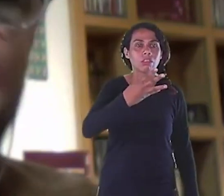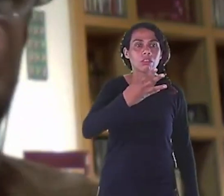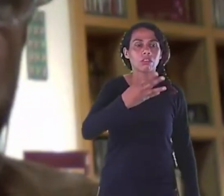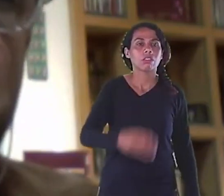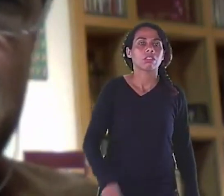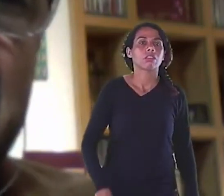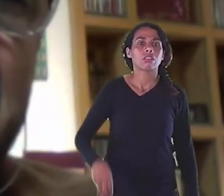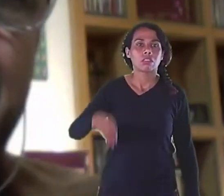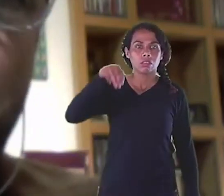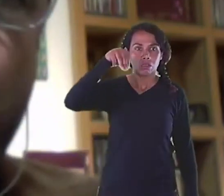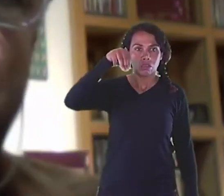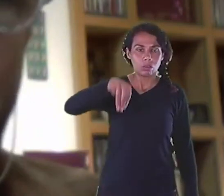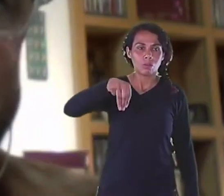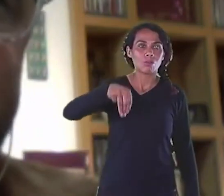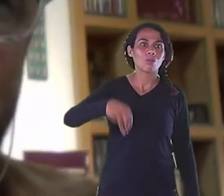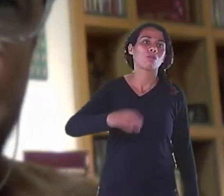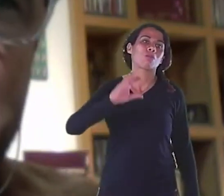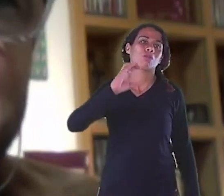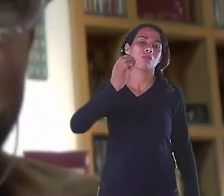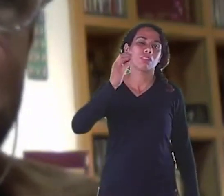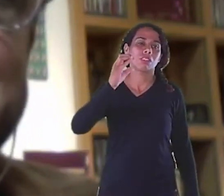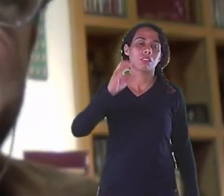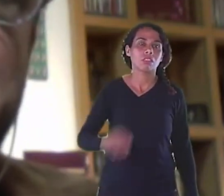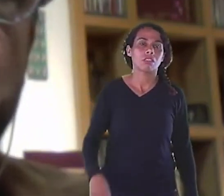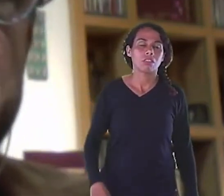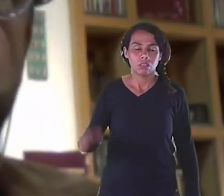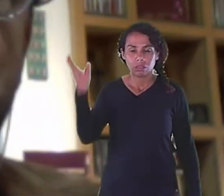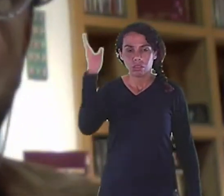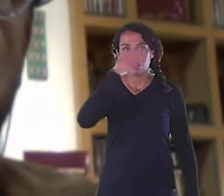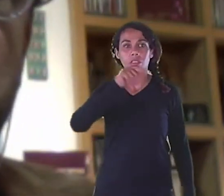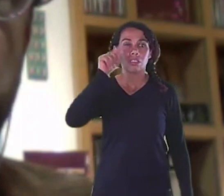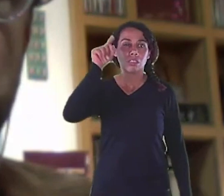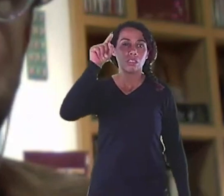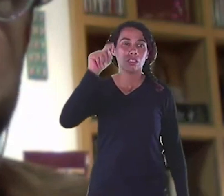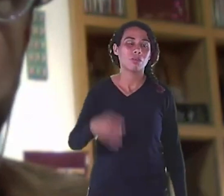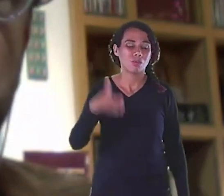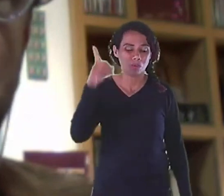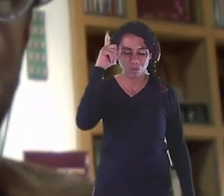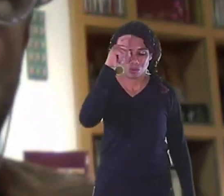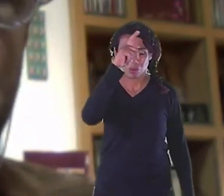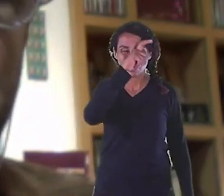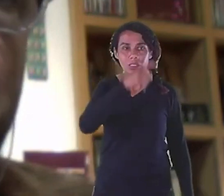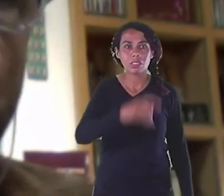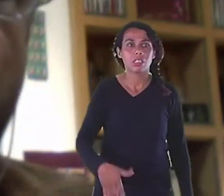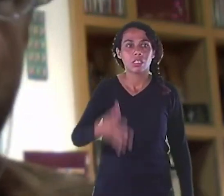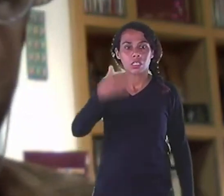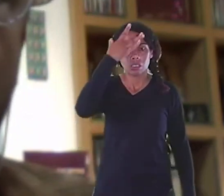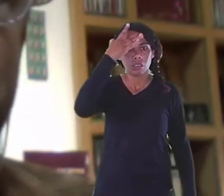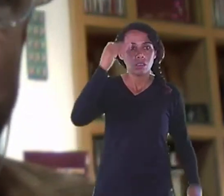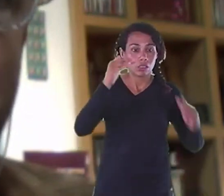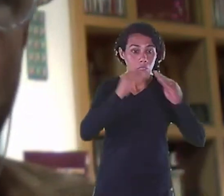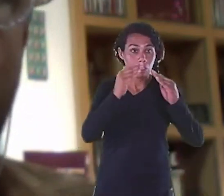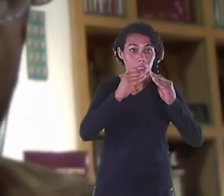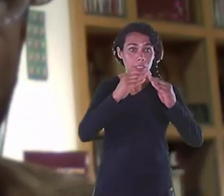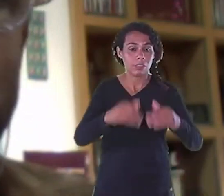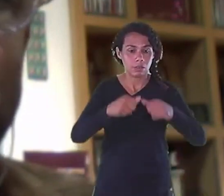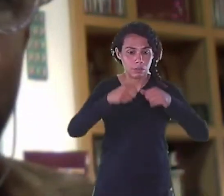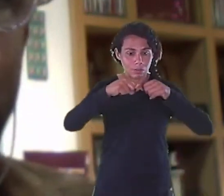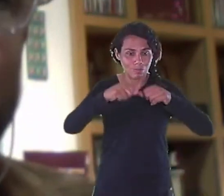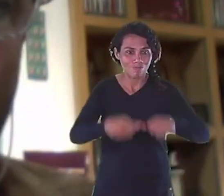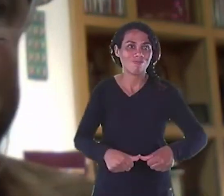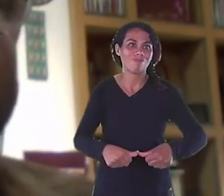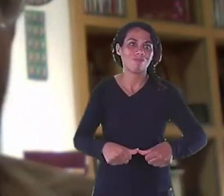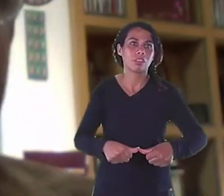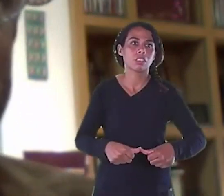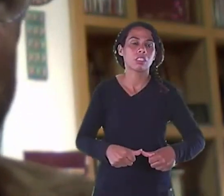ficamos confinados E foi muito pesado Aquela cena Que vocês viram aqui Das pessoas cantando No balcão E batendo palma